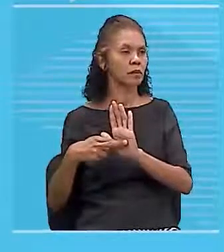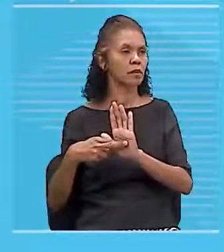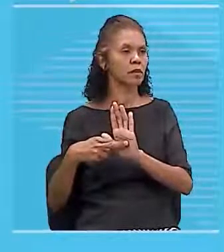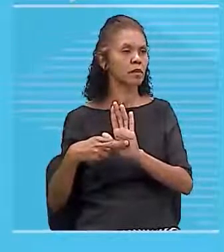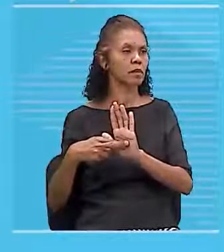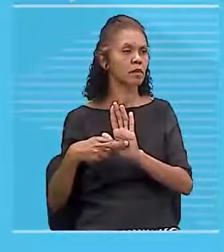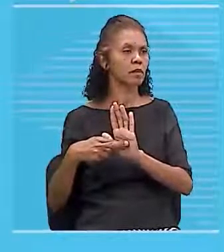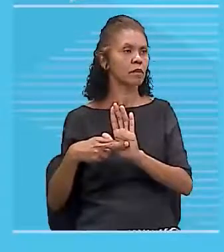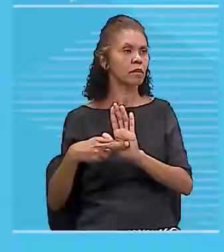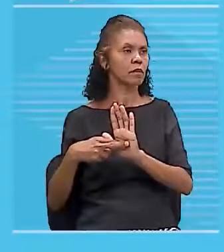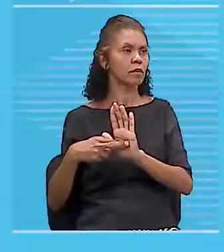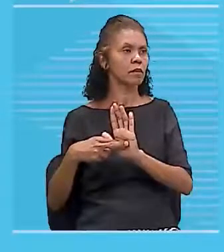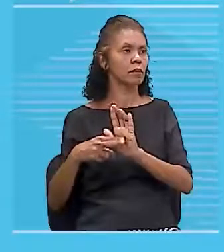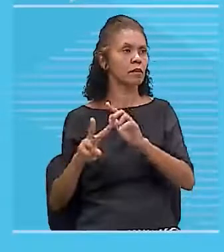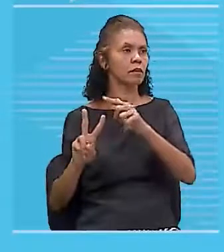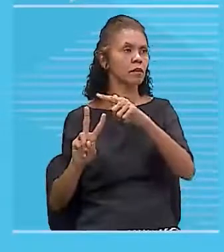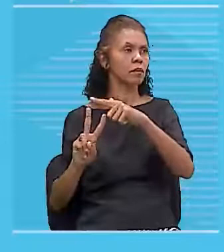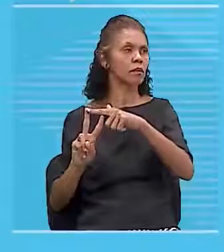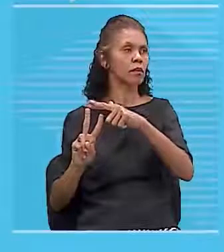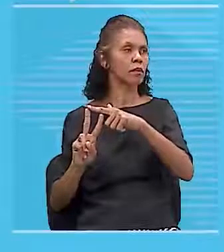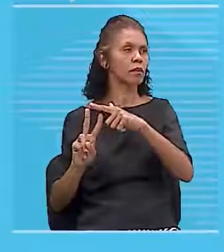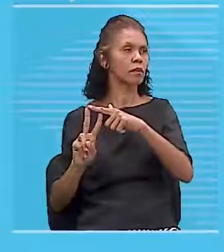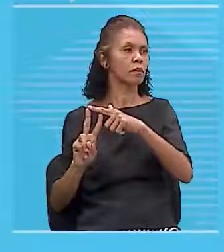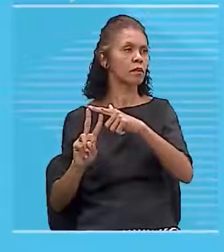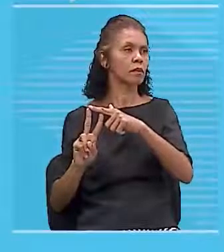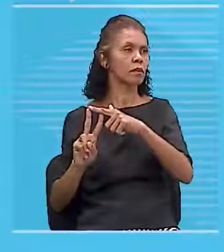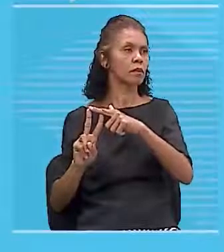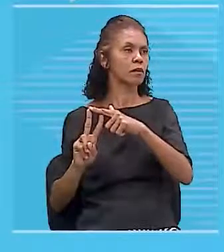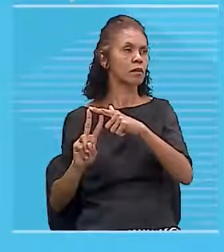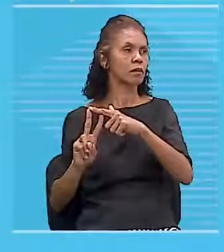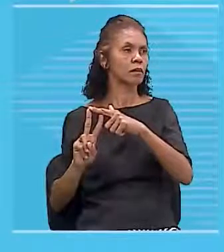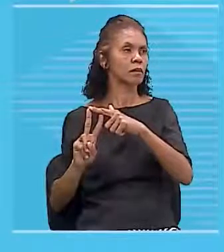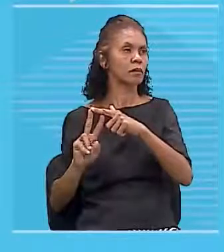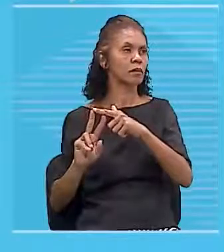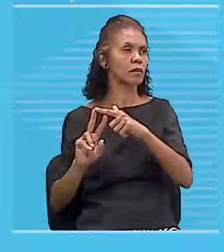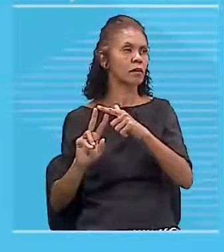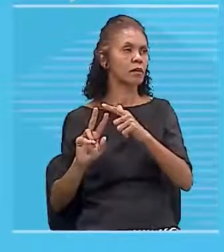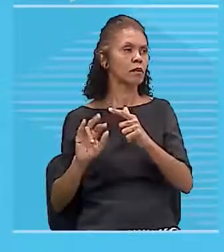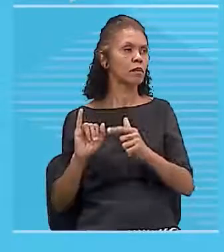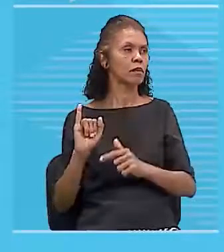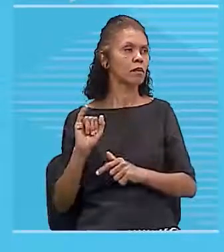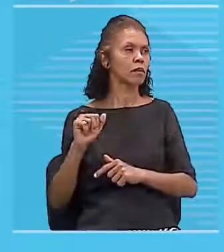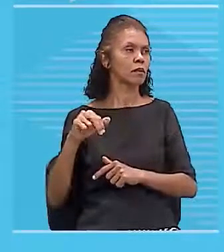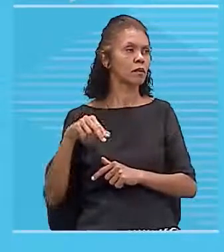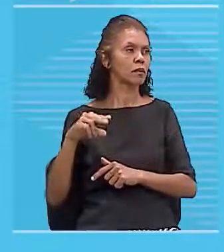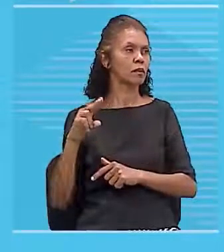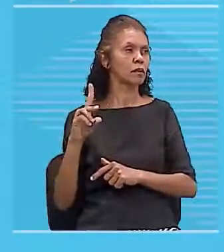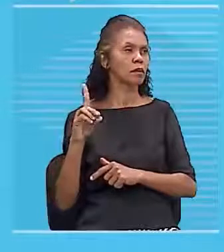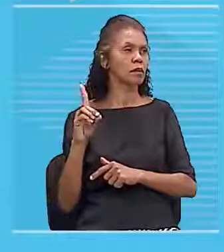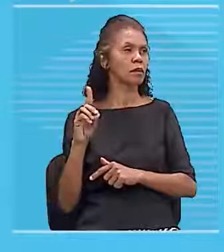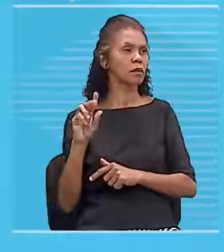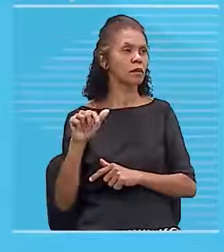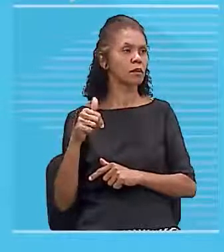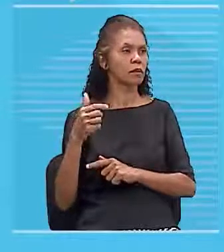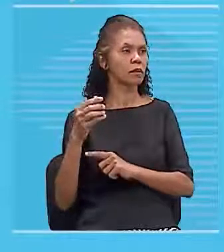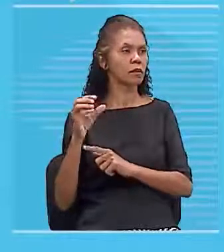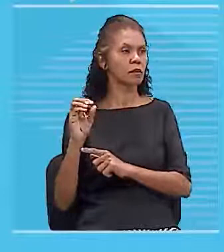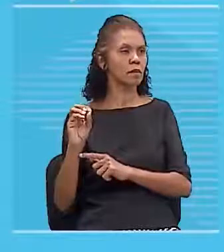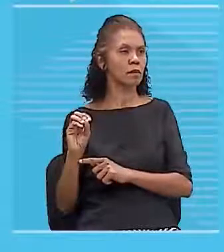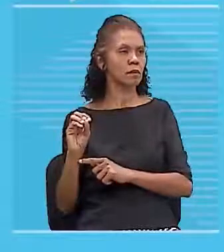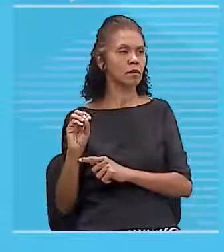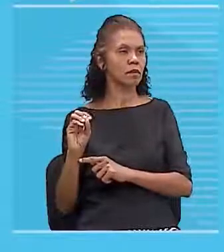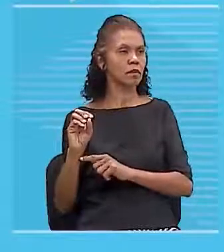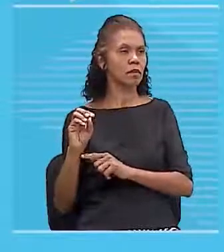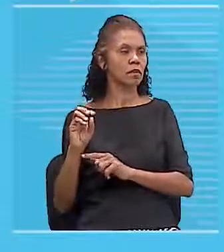vetor indução magnética, tá? É uma grandeza